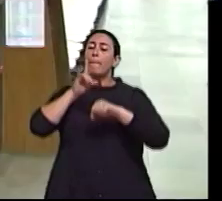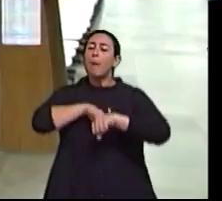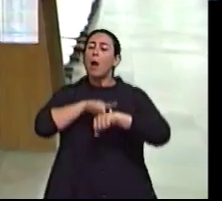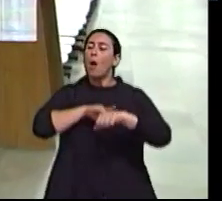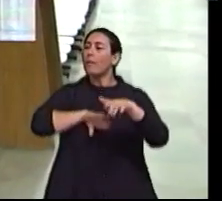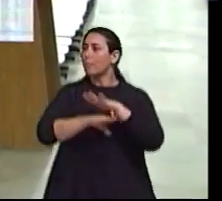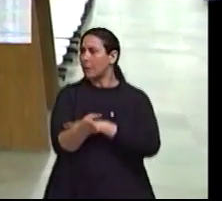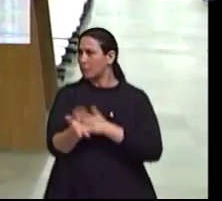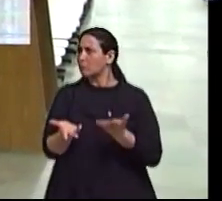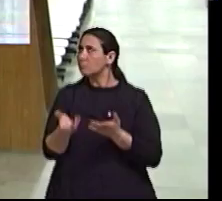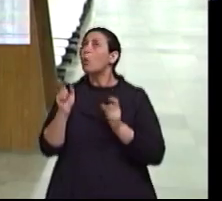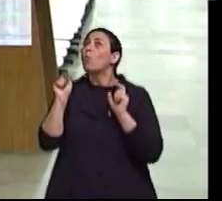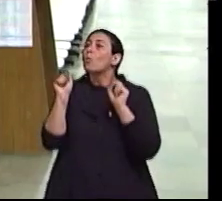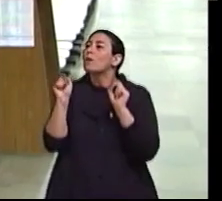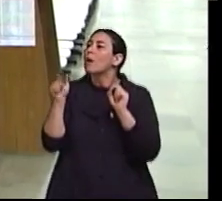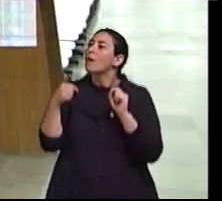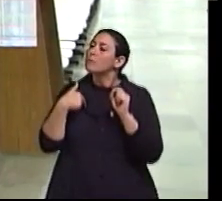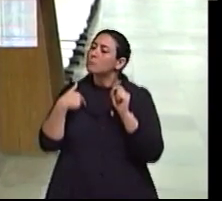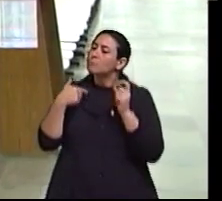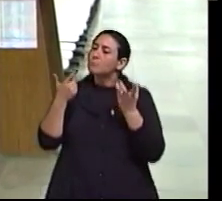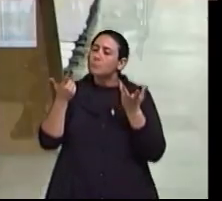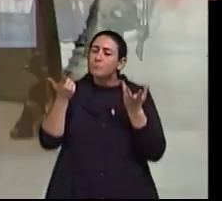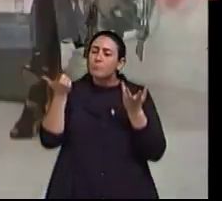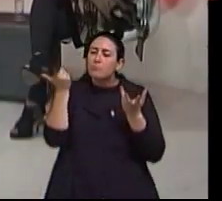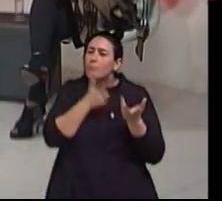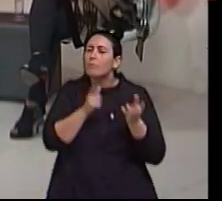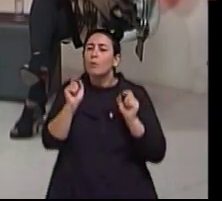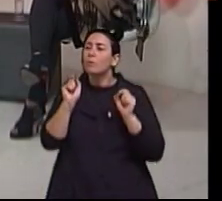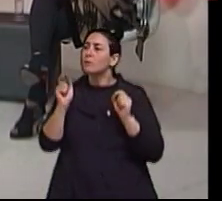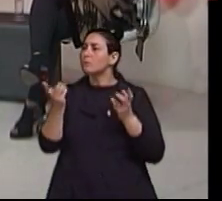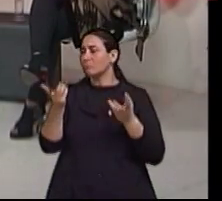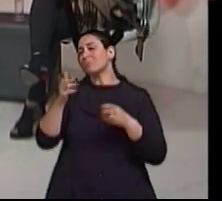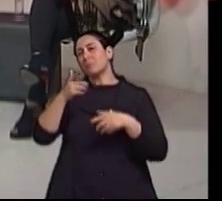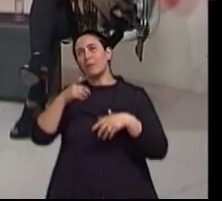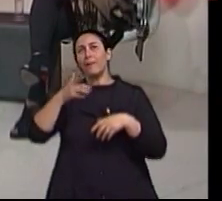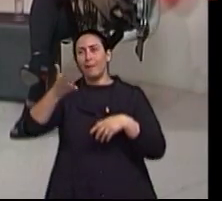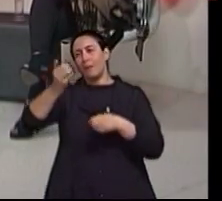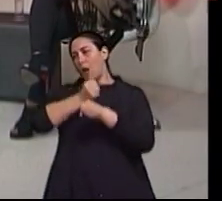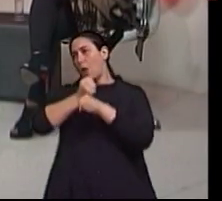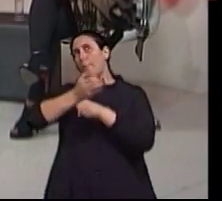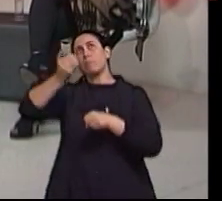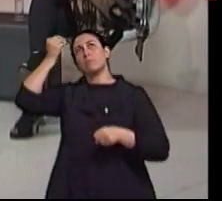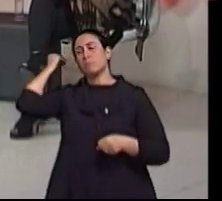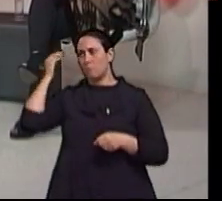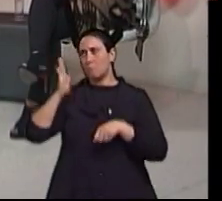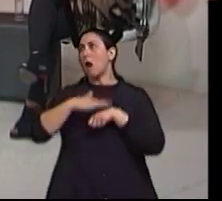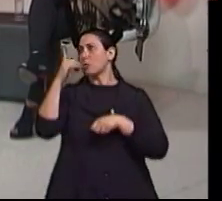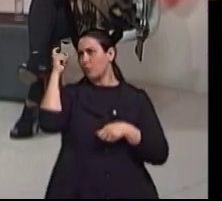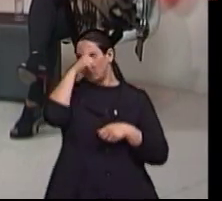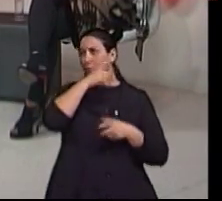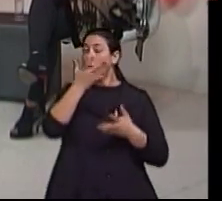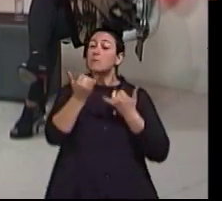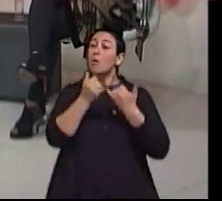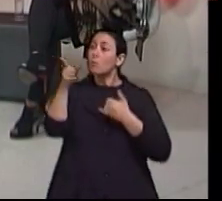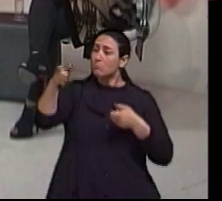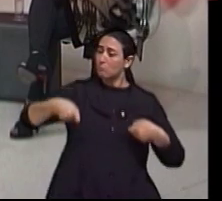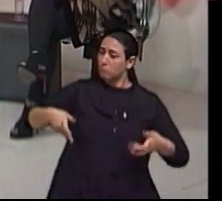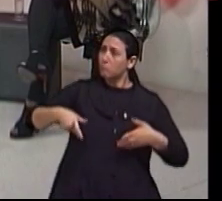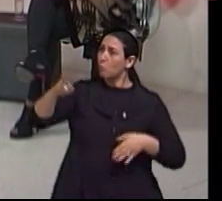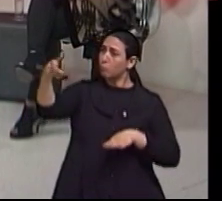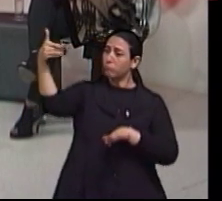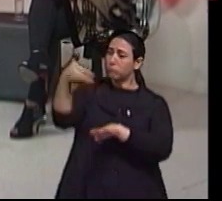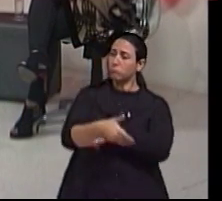que é um ganho também, né, Humberto? E em outros momentos, há anos atrás, seria mais difícil tu vires até aqui um programa de TV